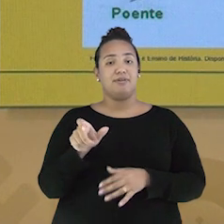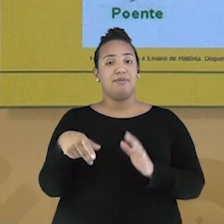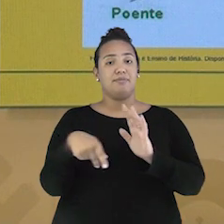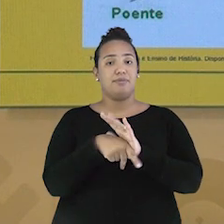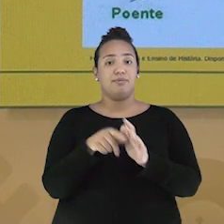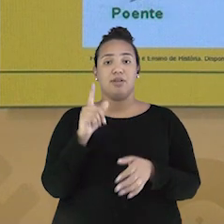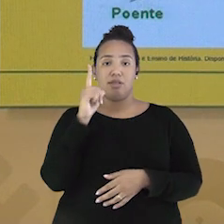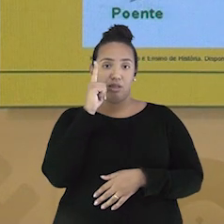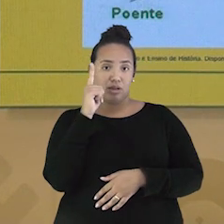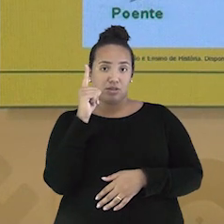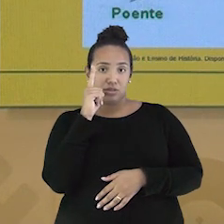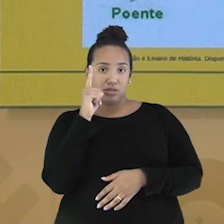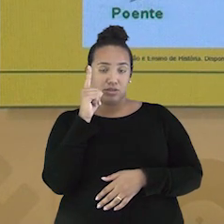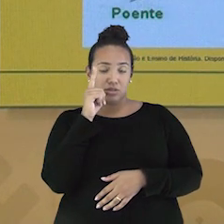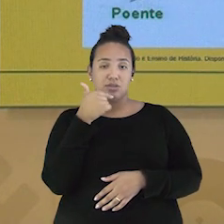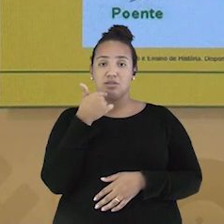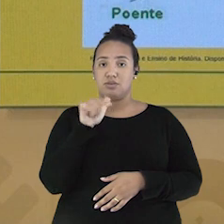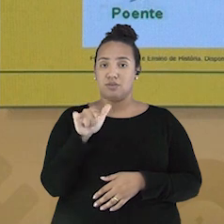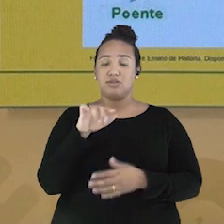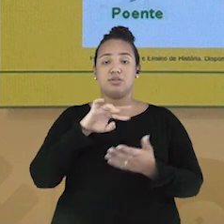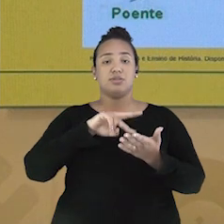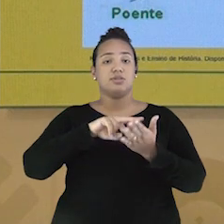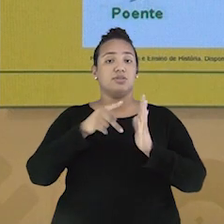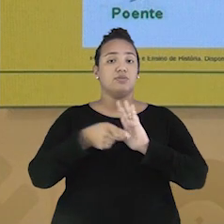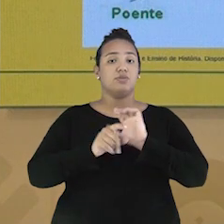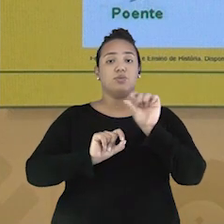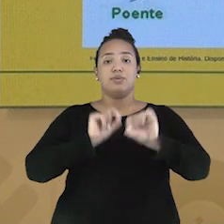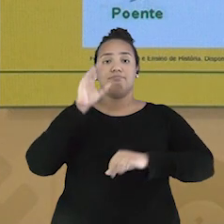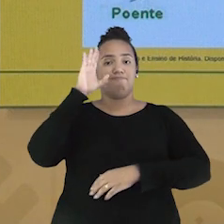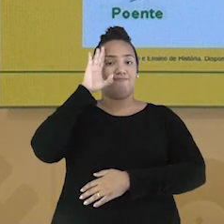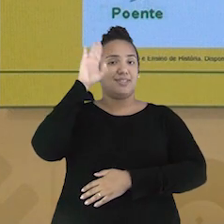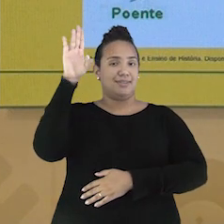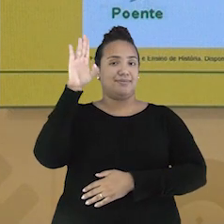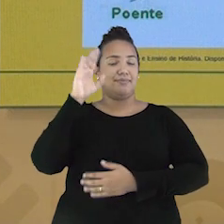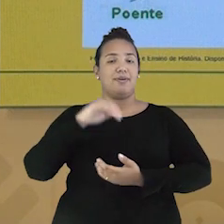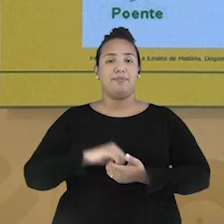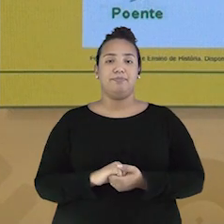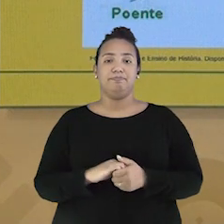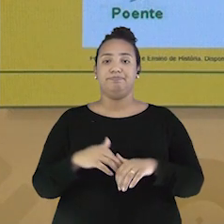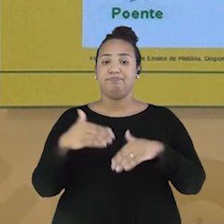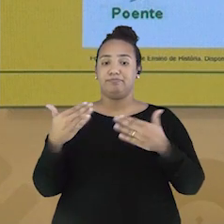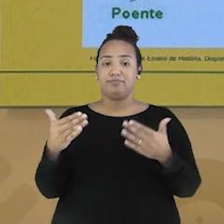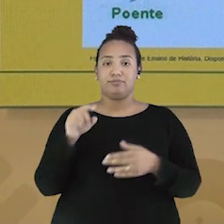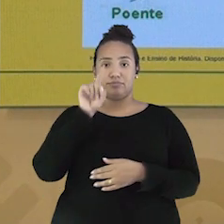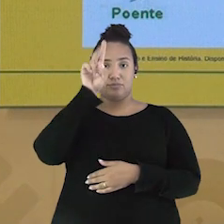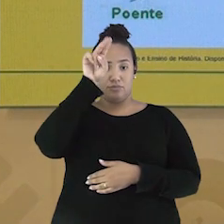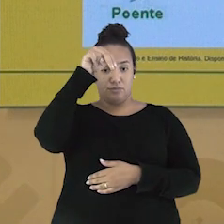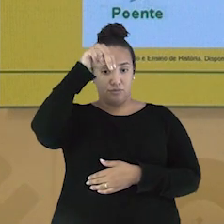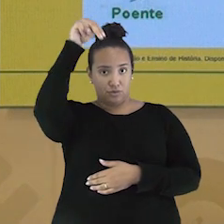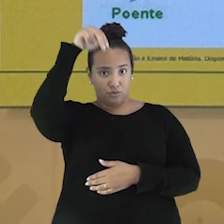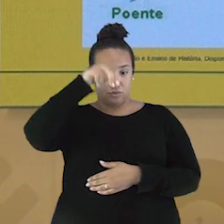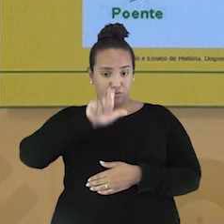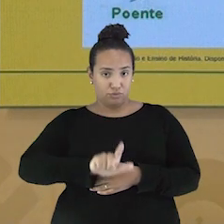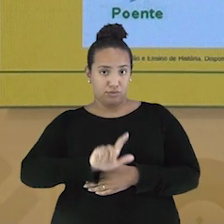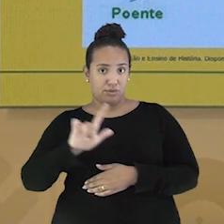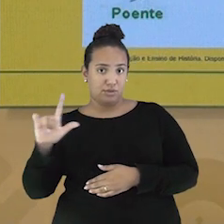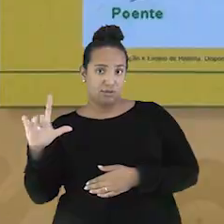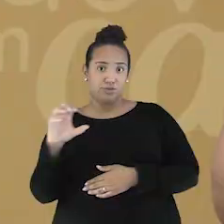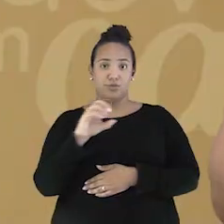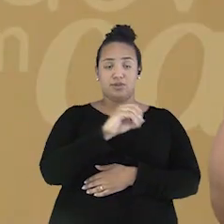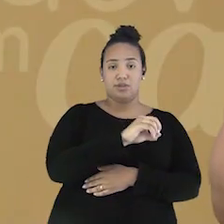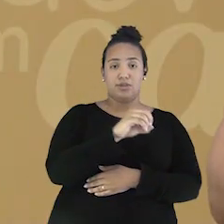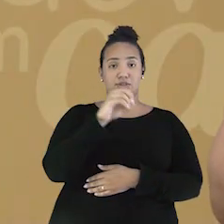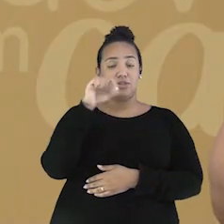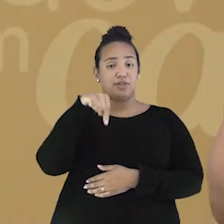latim, que significa principal, essencial. Então, esses são os pontos principais, entendeu?